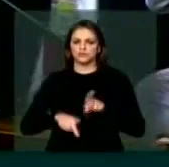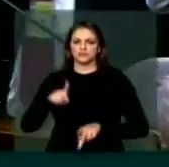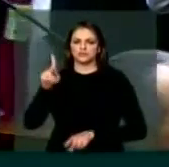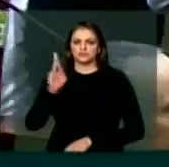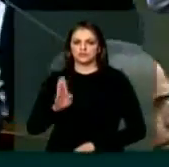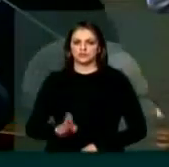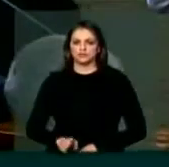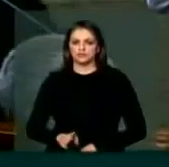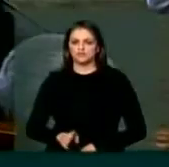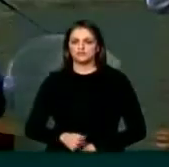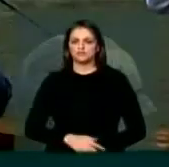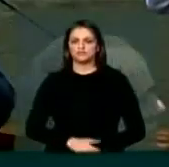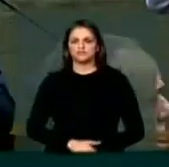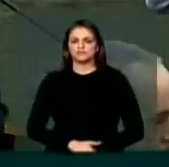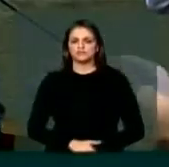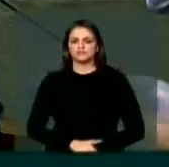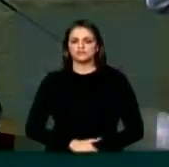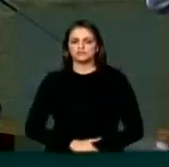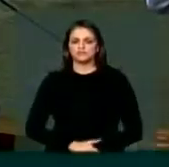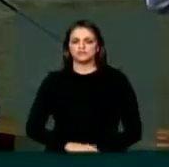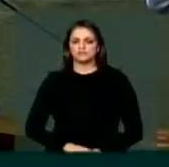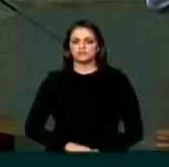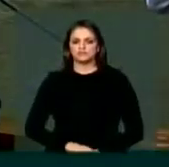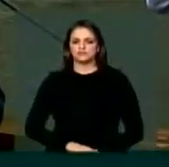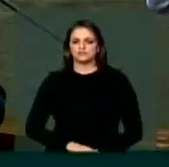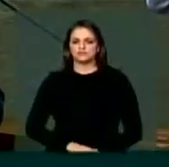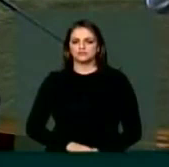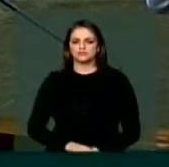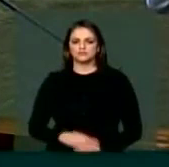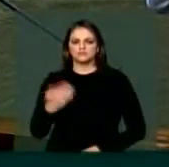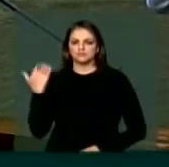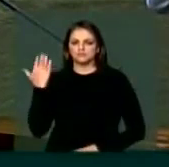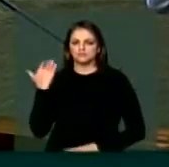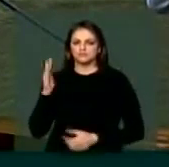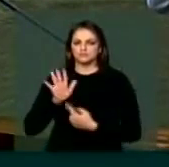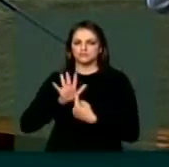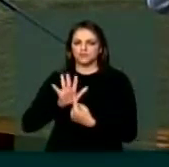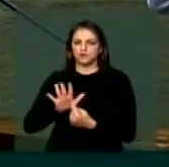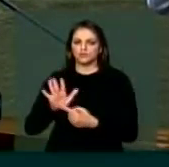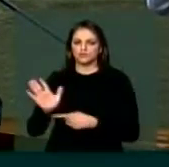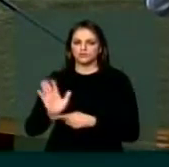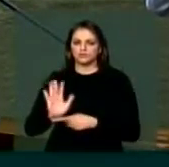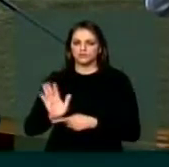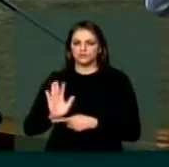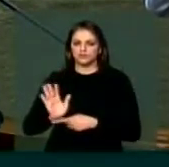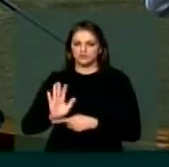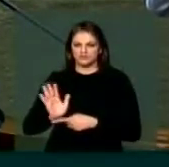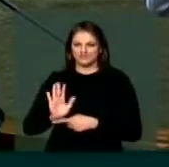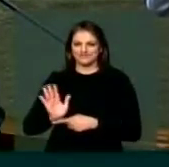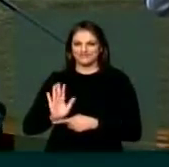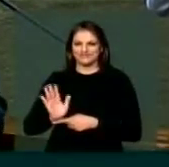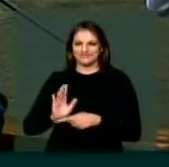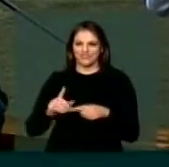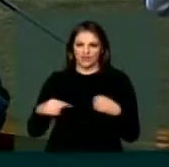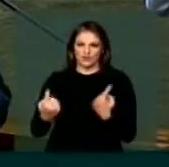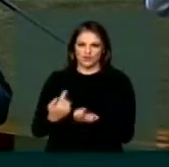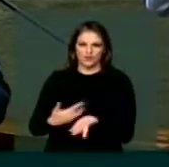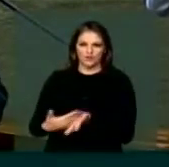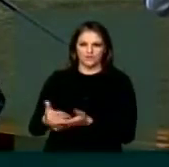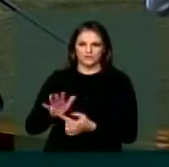no Brasil, como aquele filme exibido no início da sessão solene,